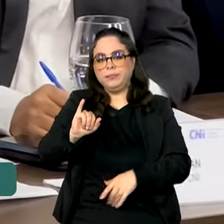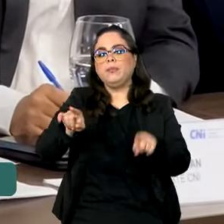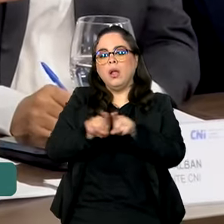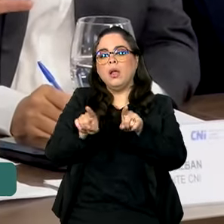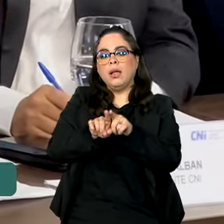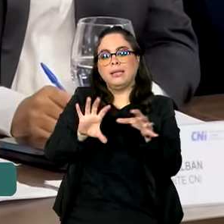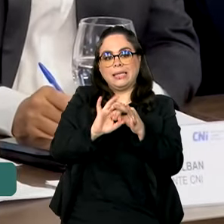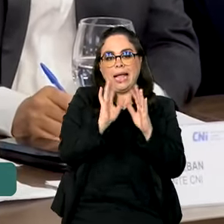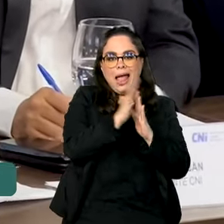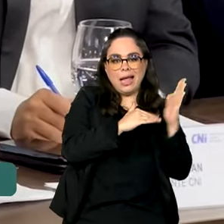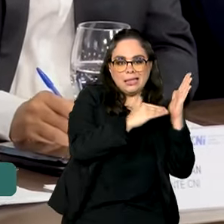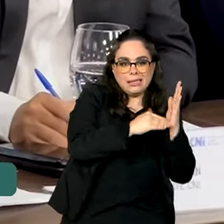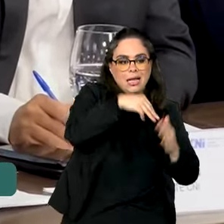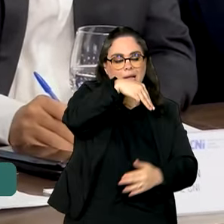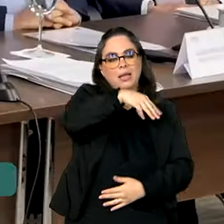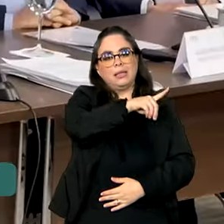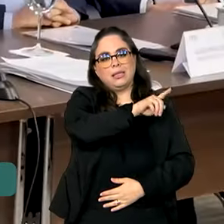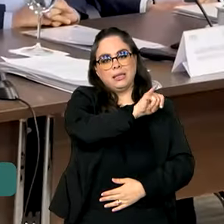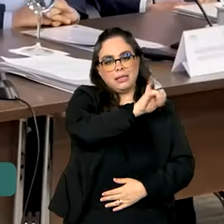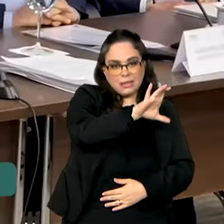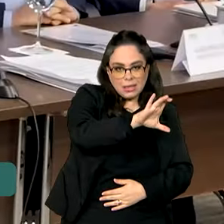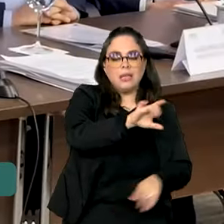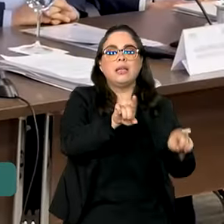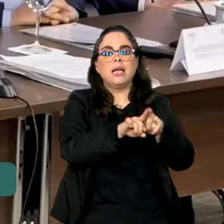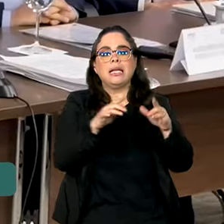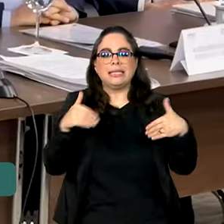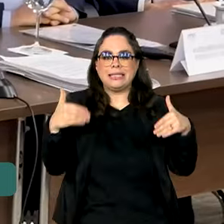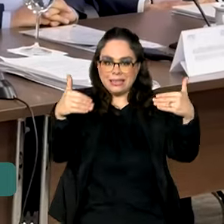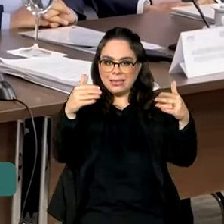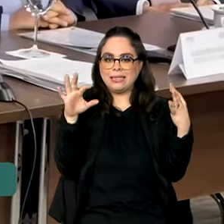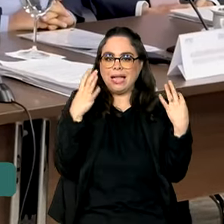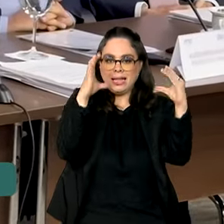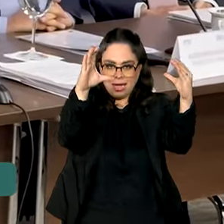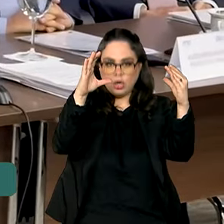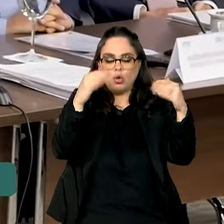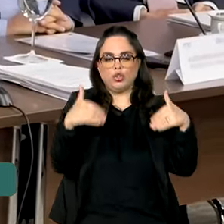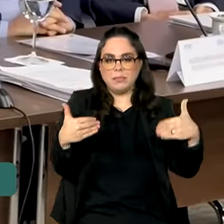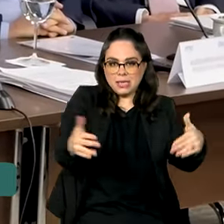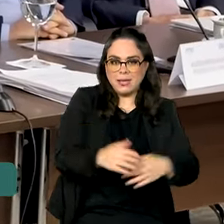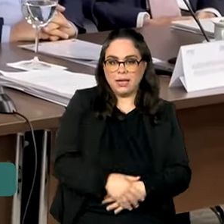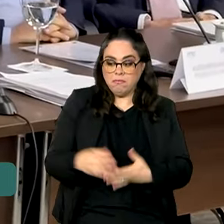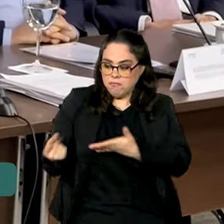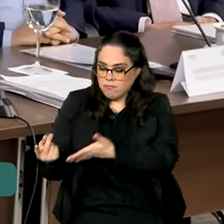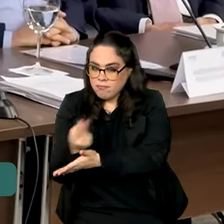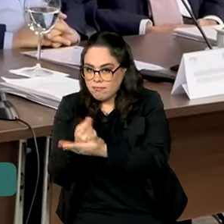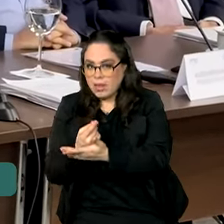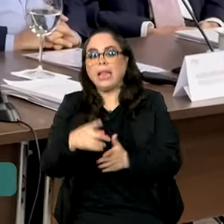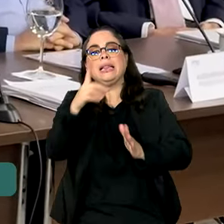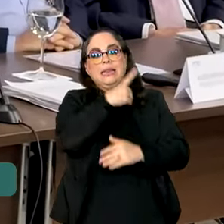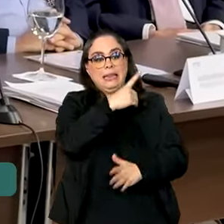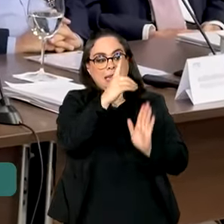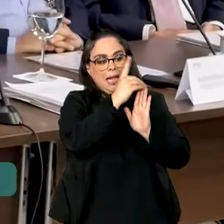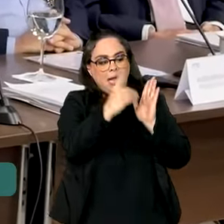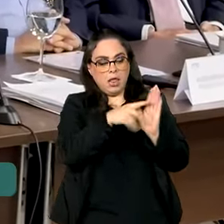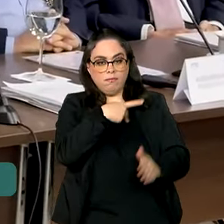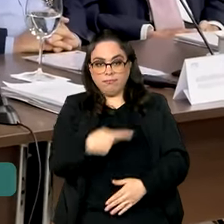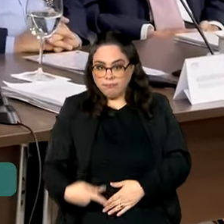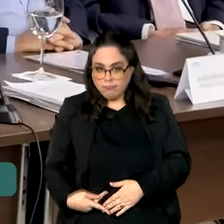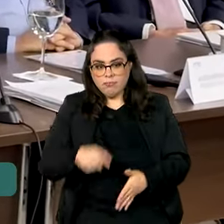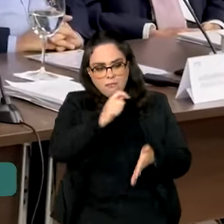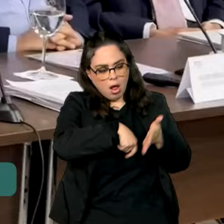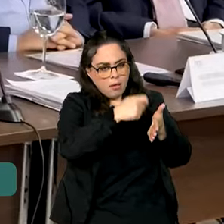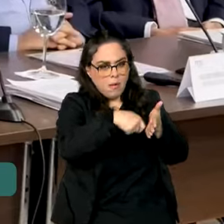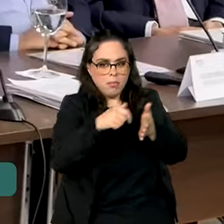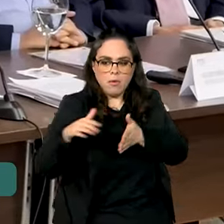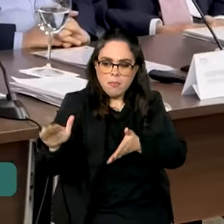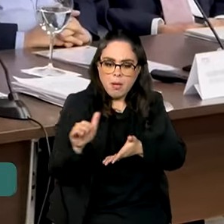Civil, MIDIC, Ministério da Ciência, Tecnologia e Fazenda, decreto do presidente Lula, que junto com representantes